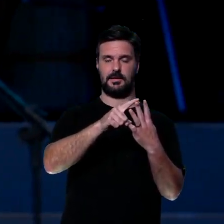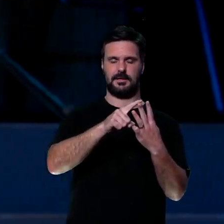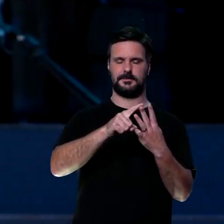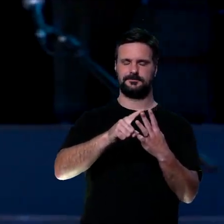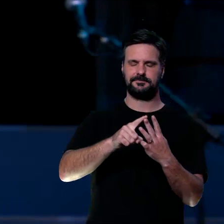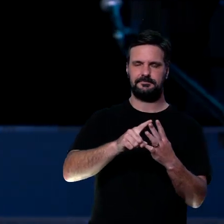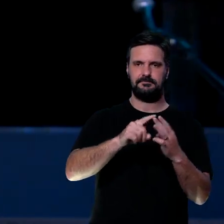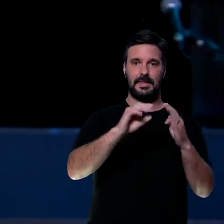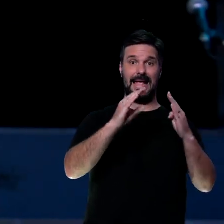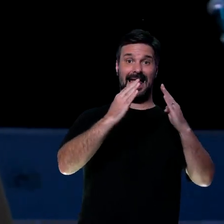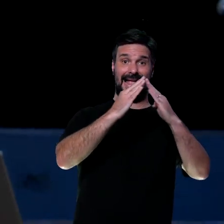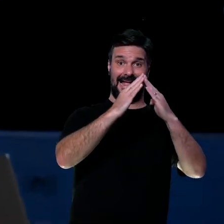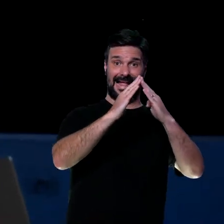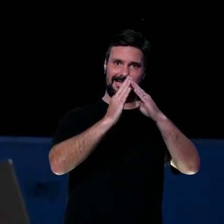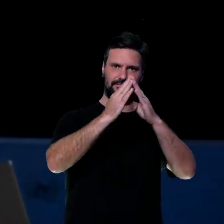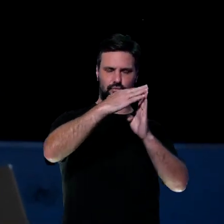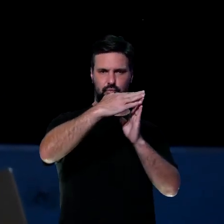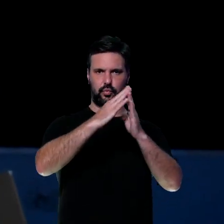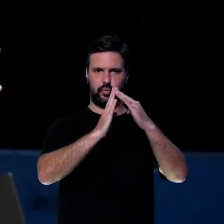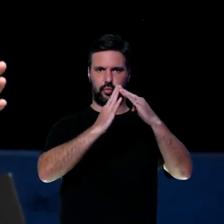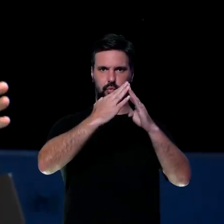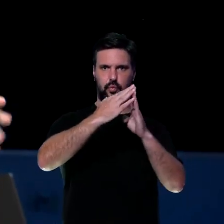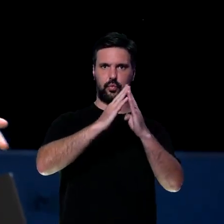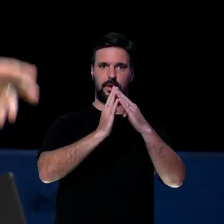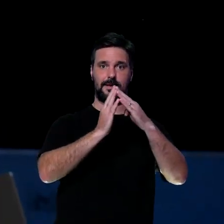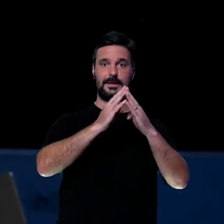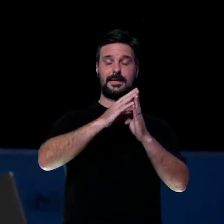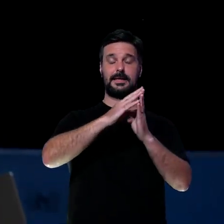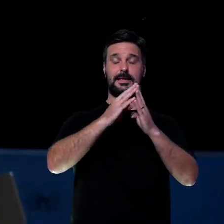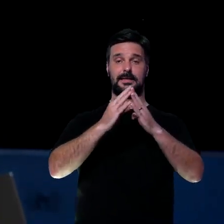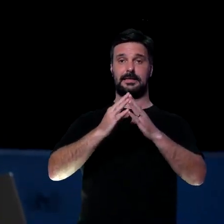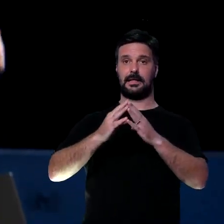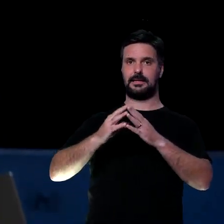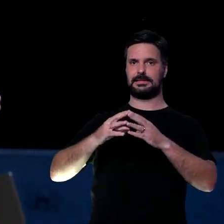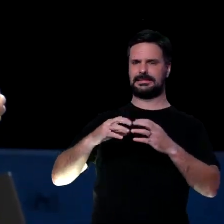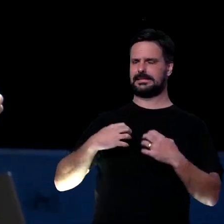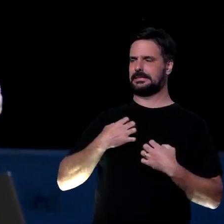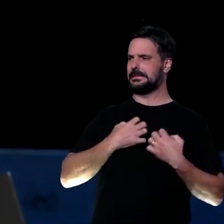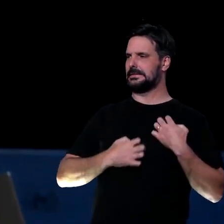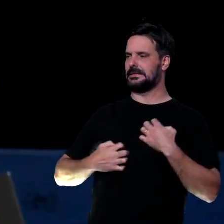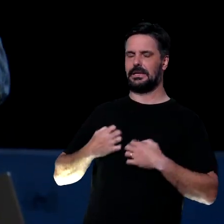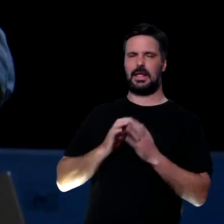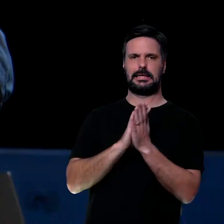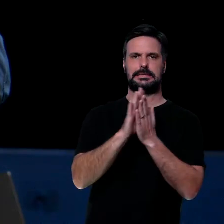banhado, né? Poste no banhado. gente precisa cuidar da nossa ansiedade.